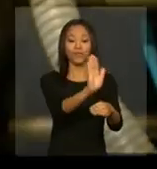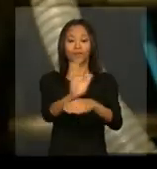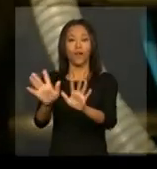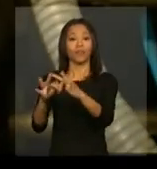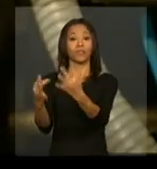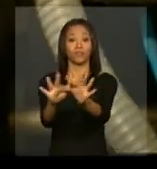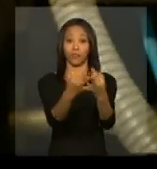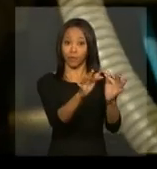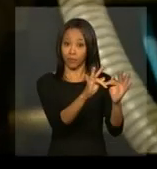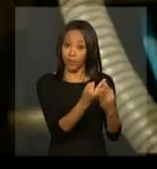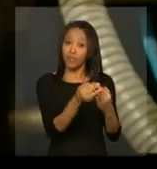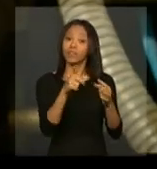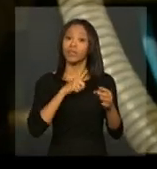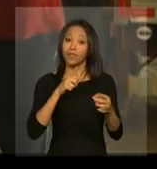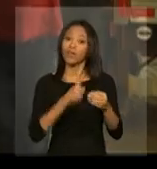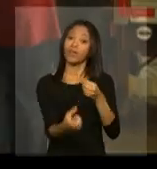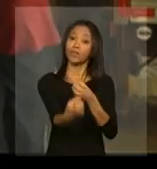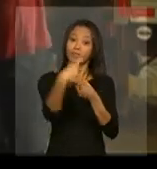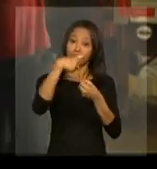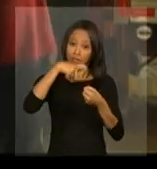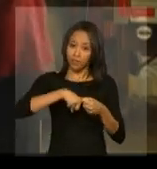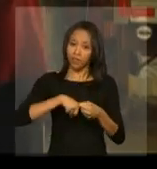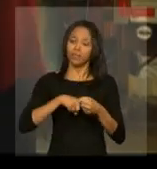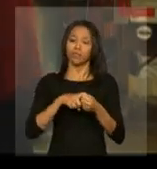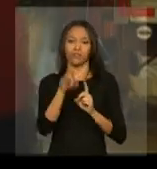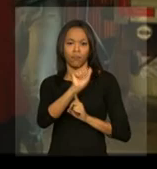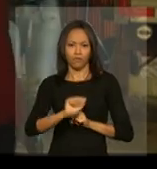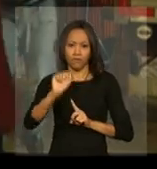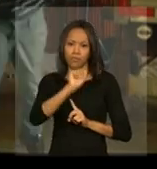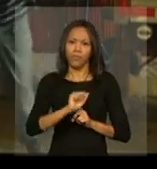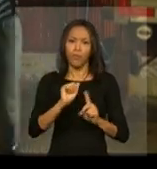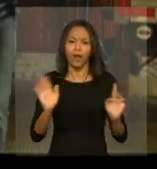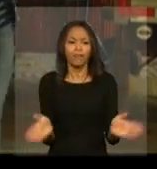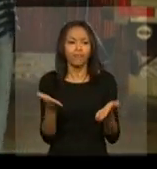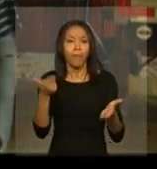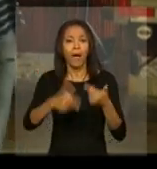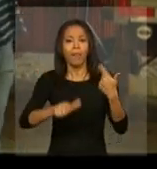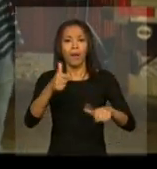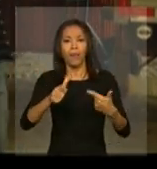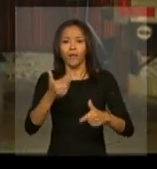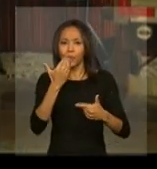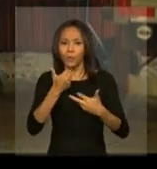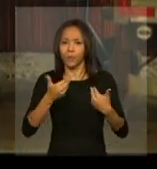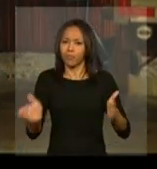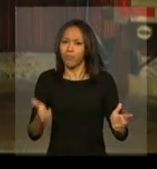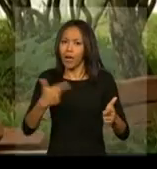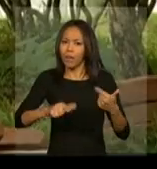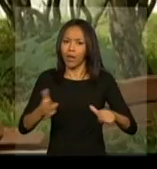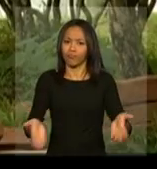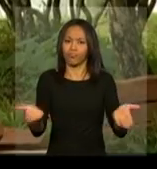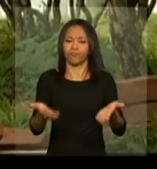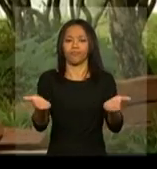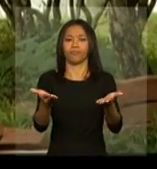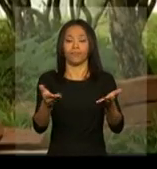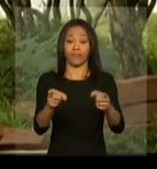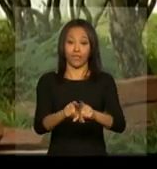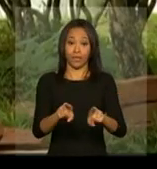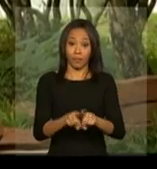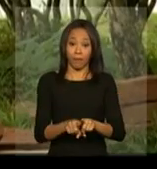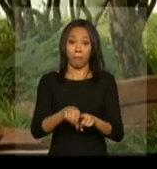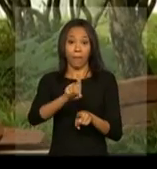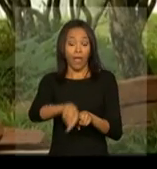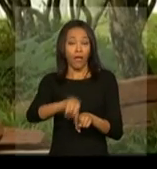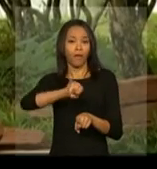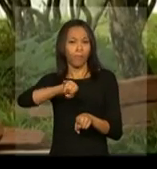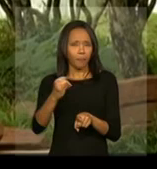assentadas e associadas na cooperativa para incentivar a produção. Nós achamos que é importante o apoio,